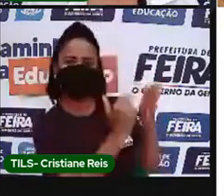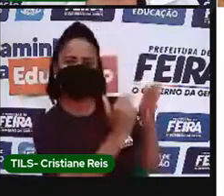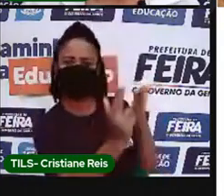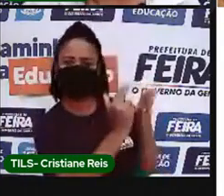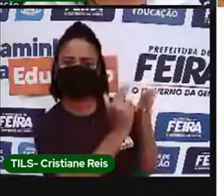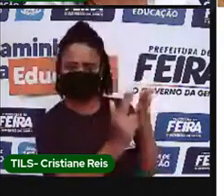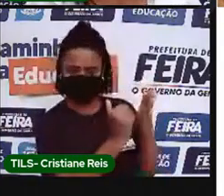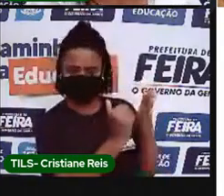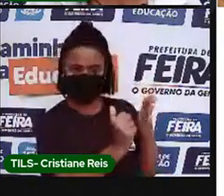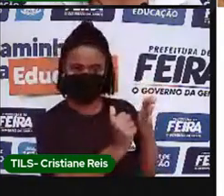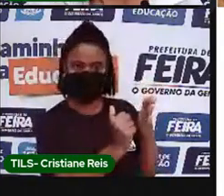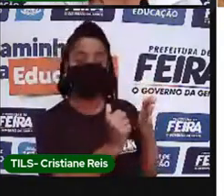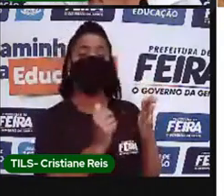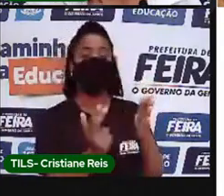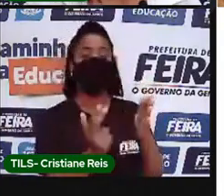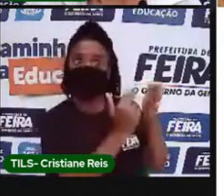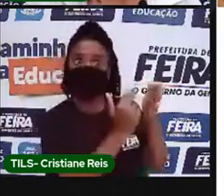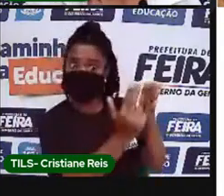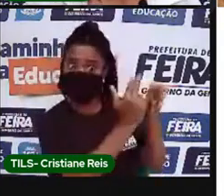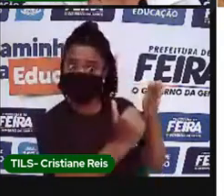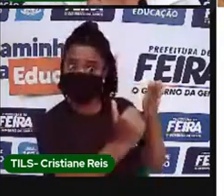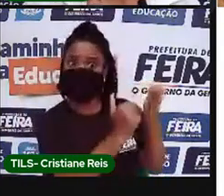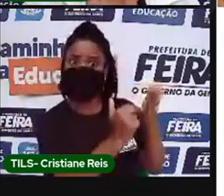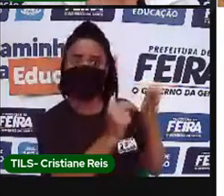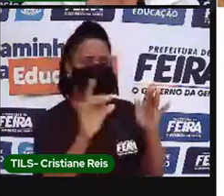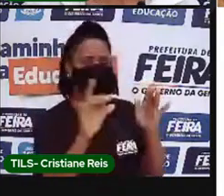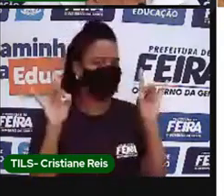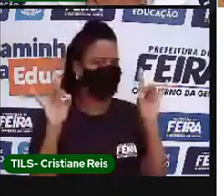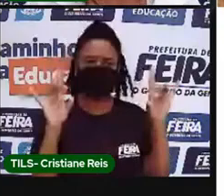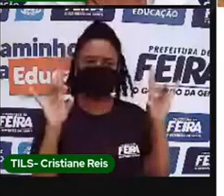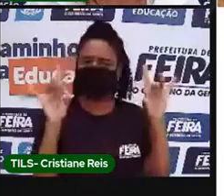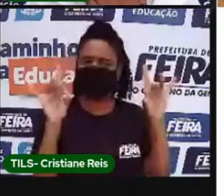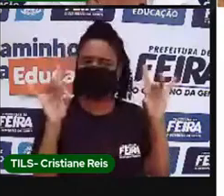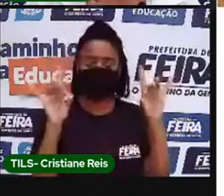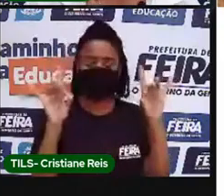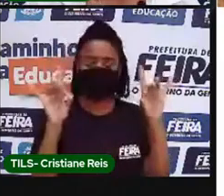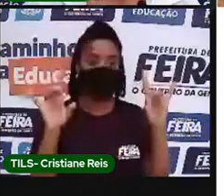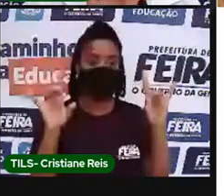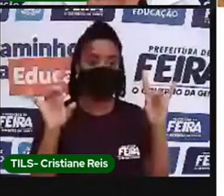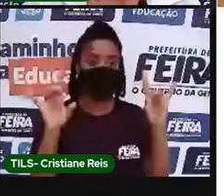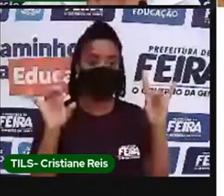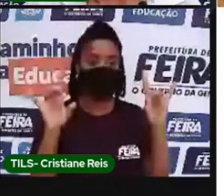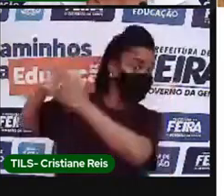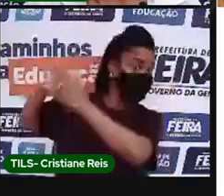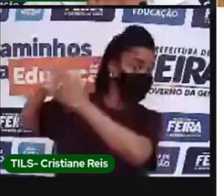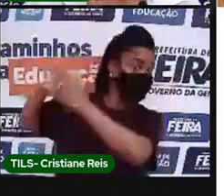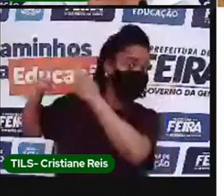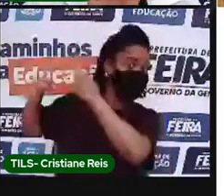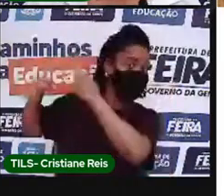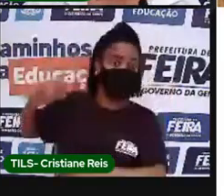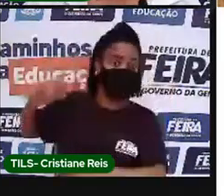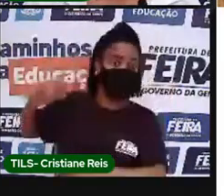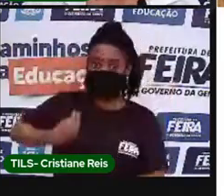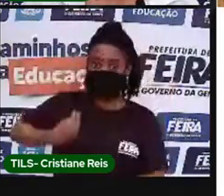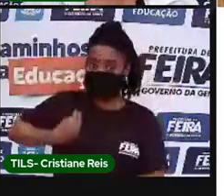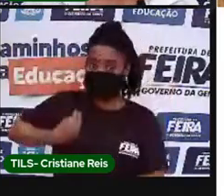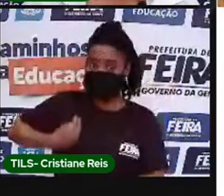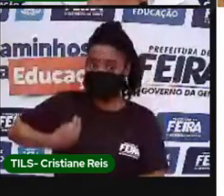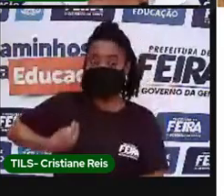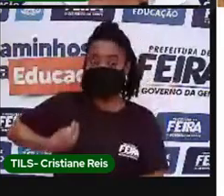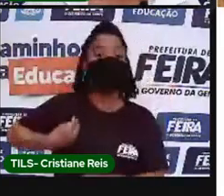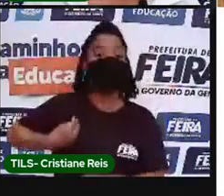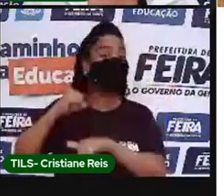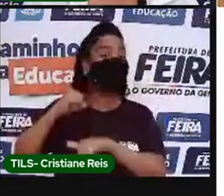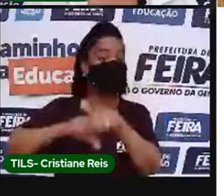pintura fantástica. Blake viveu num período significativo da história, marcado pelo feminismo e